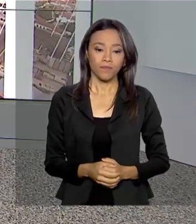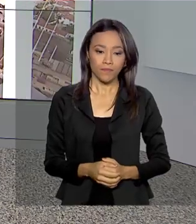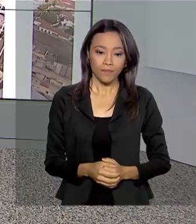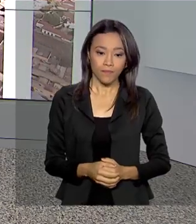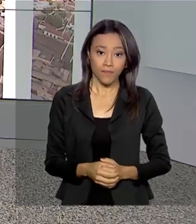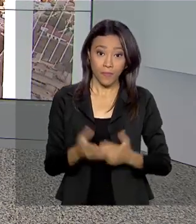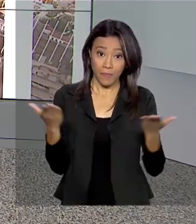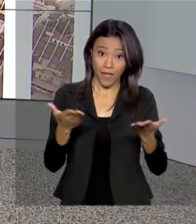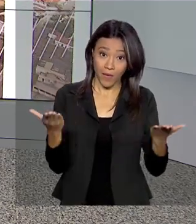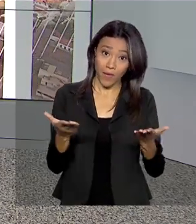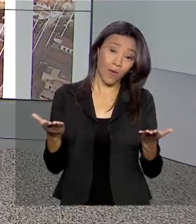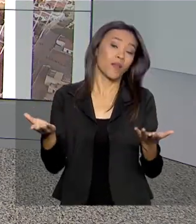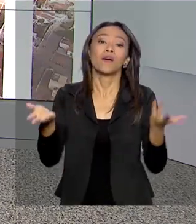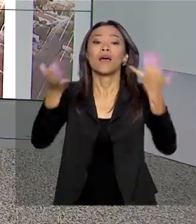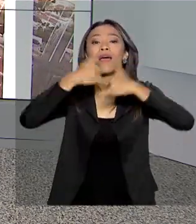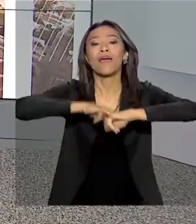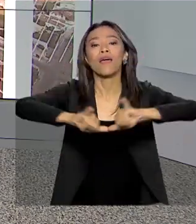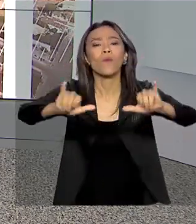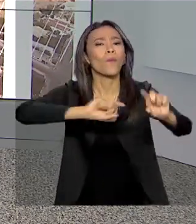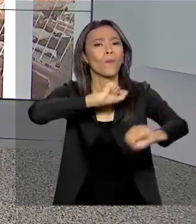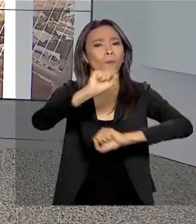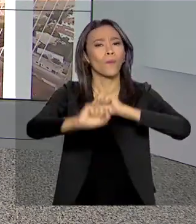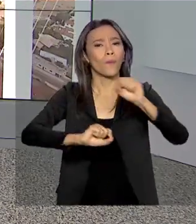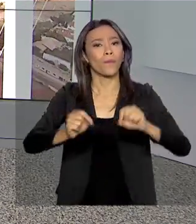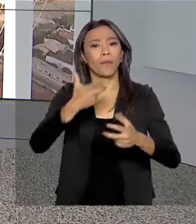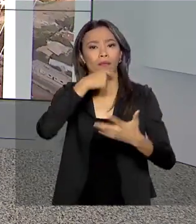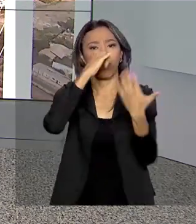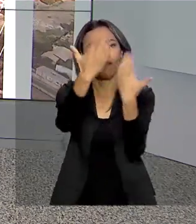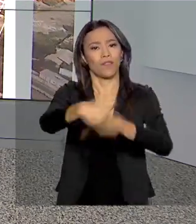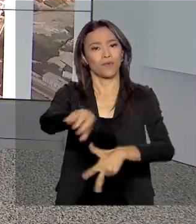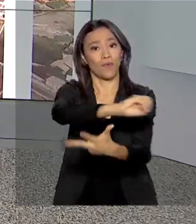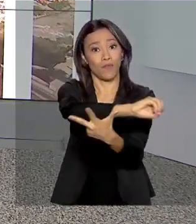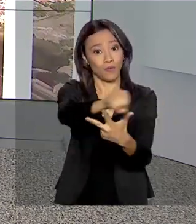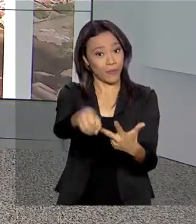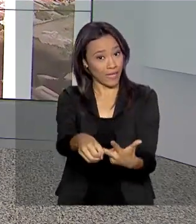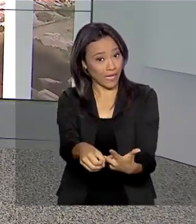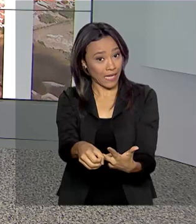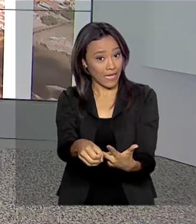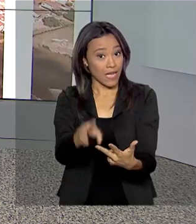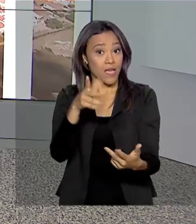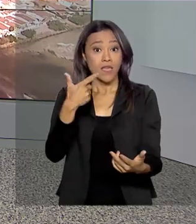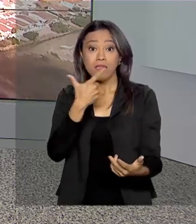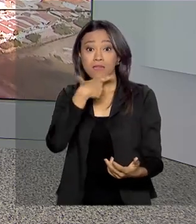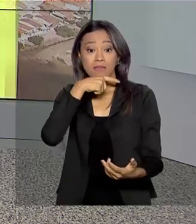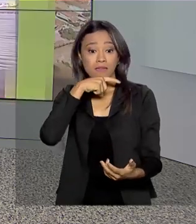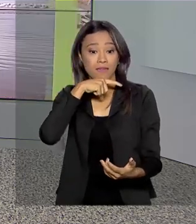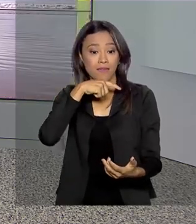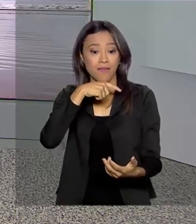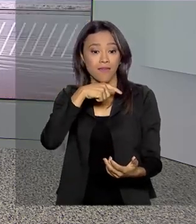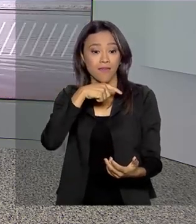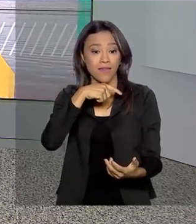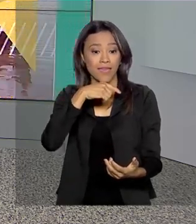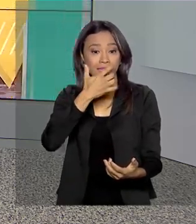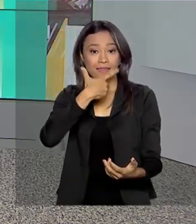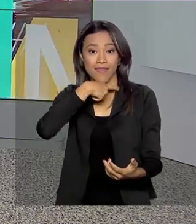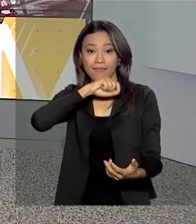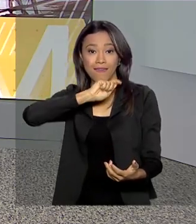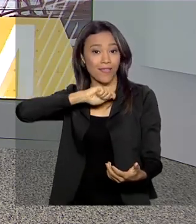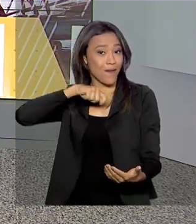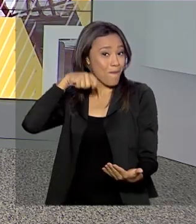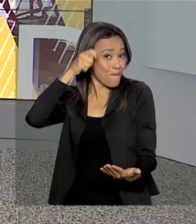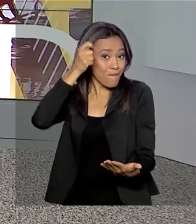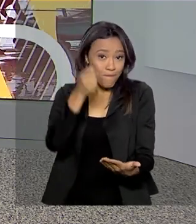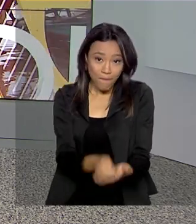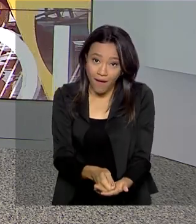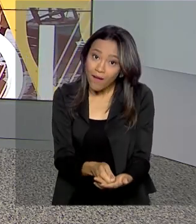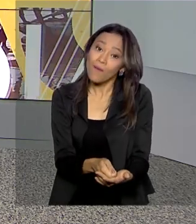E agora um recado para os candidatos do Enem. Quem teve isenção da taxa de